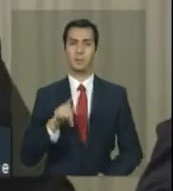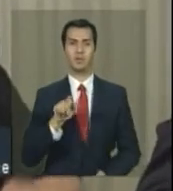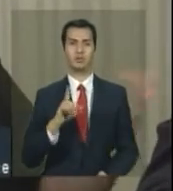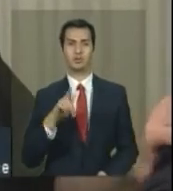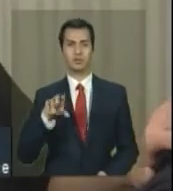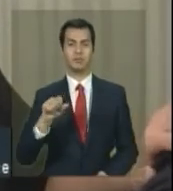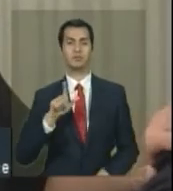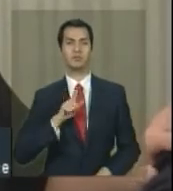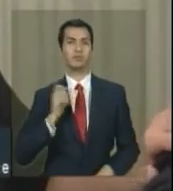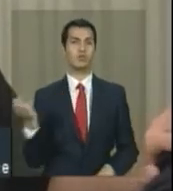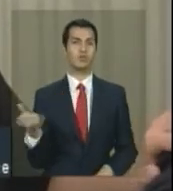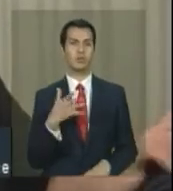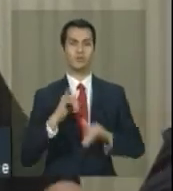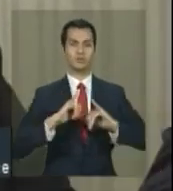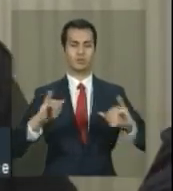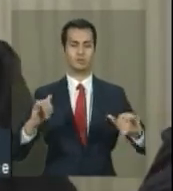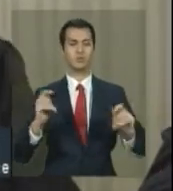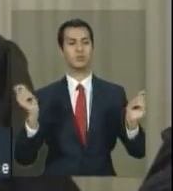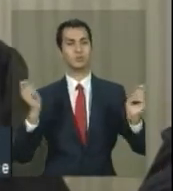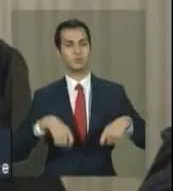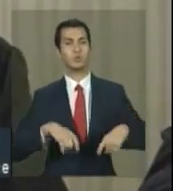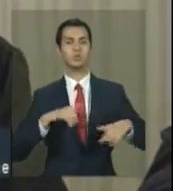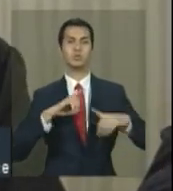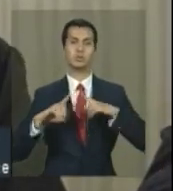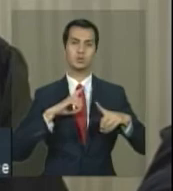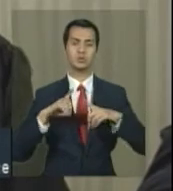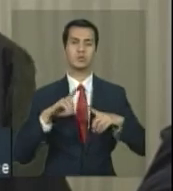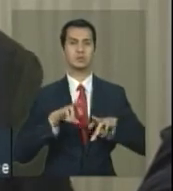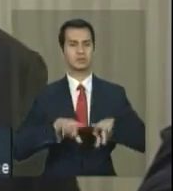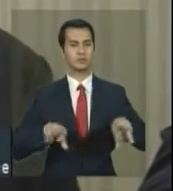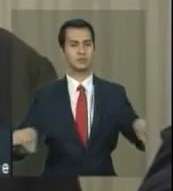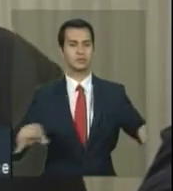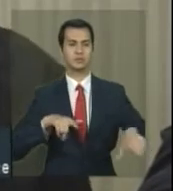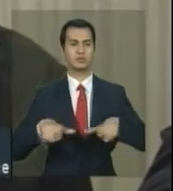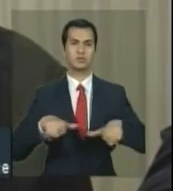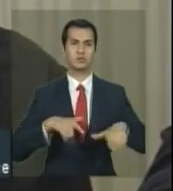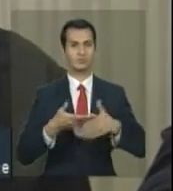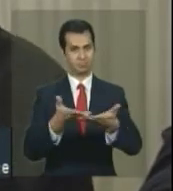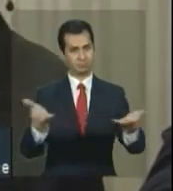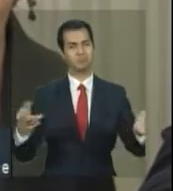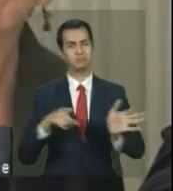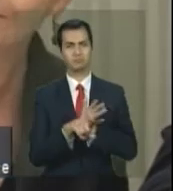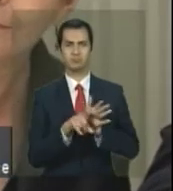a ideia é que a gente também possa estar falando das outras ações, mas eu estou à vontade.